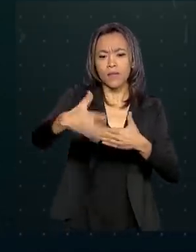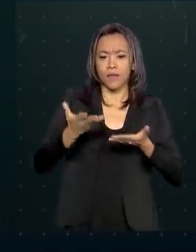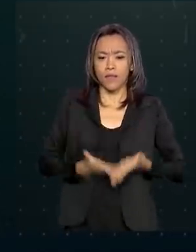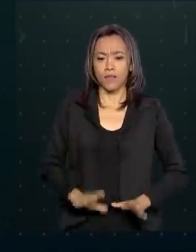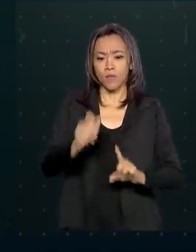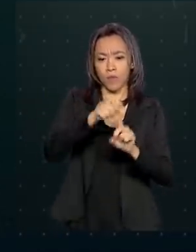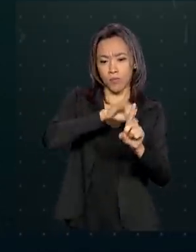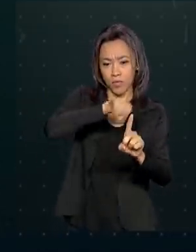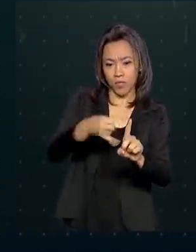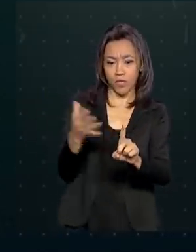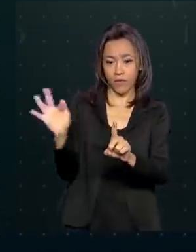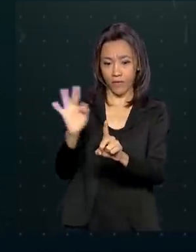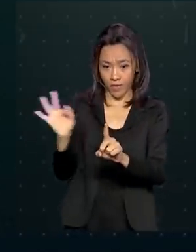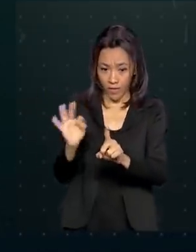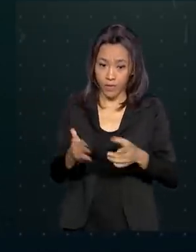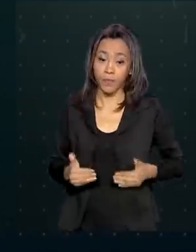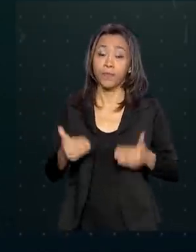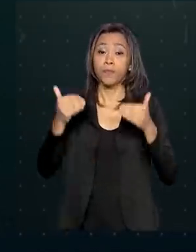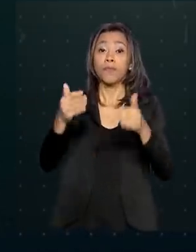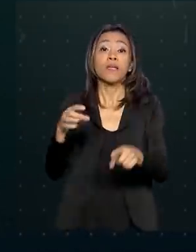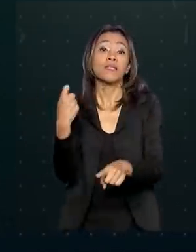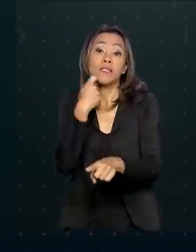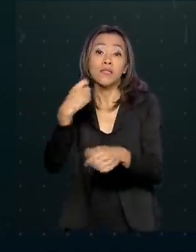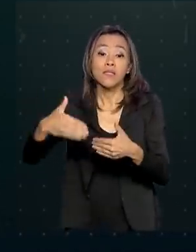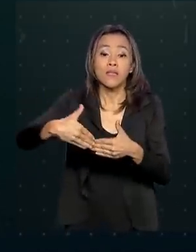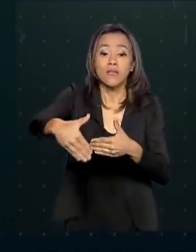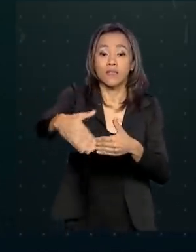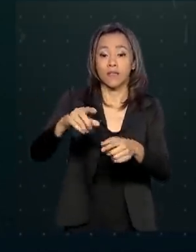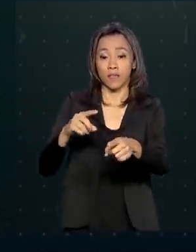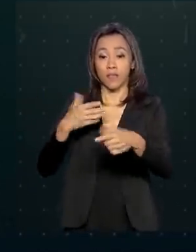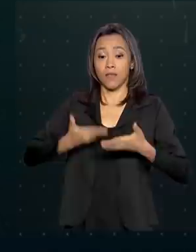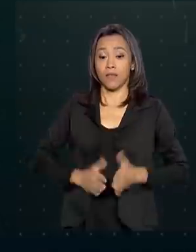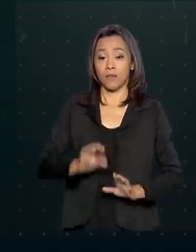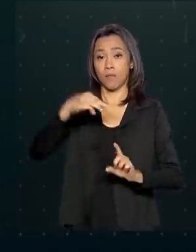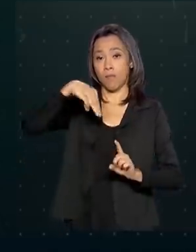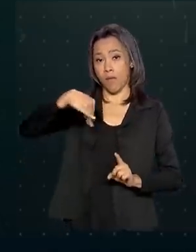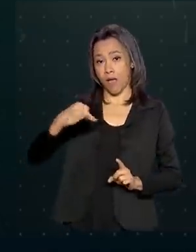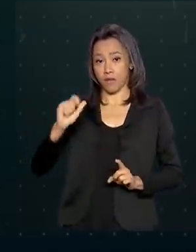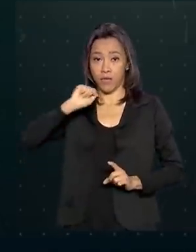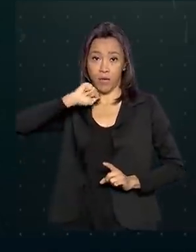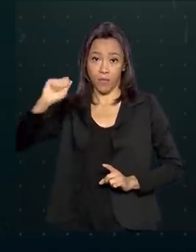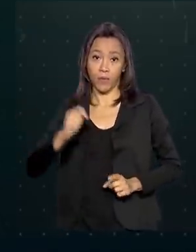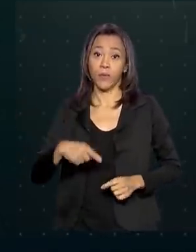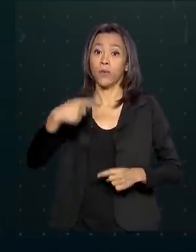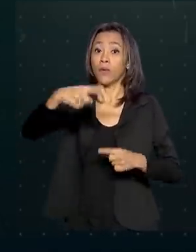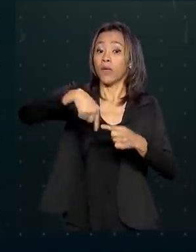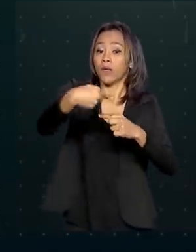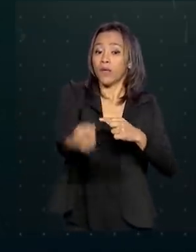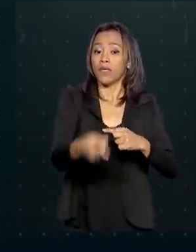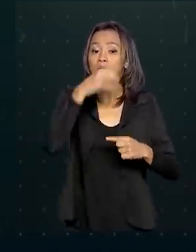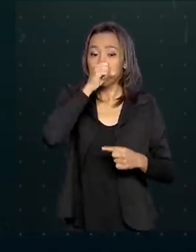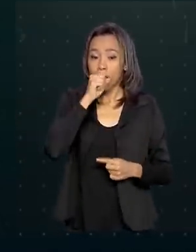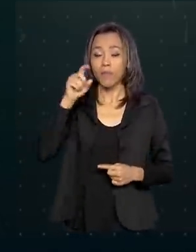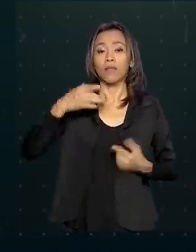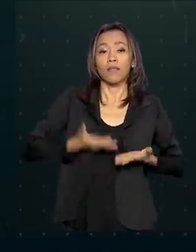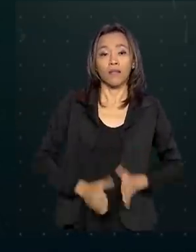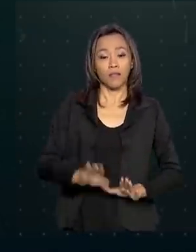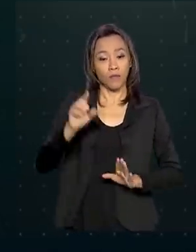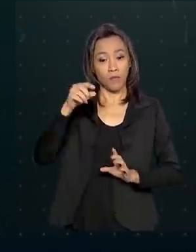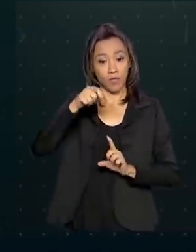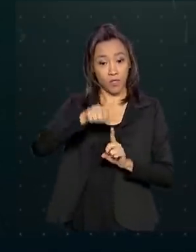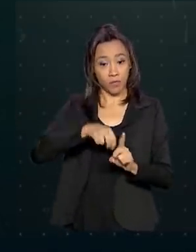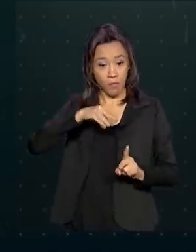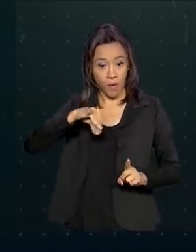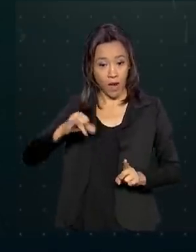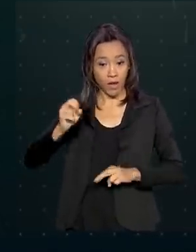fevereiro. Na sexta-feira, os nascidos em março e abril. No sábado, os nascidos em maio e junho.